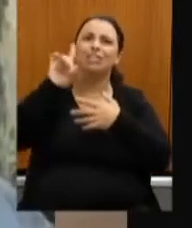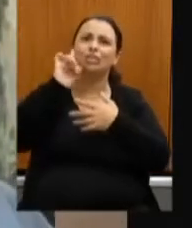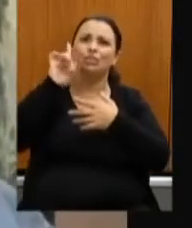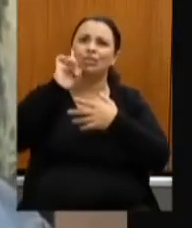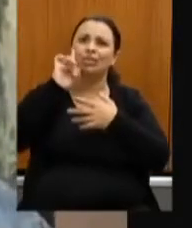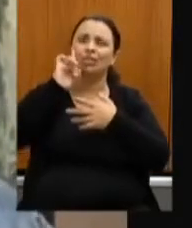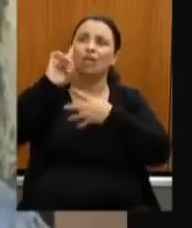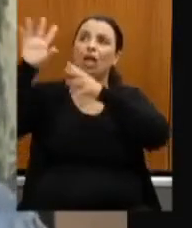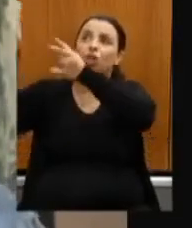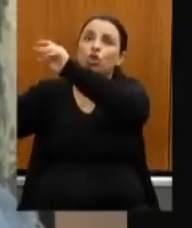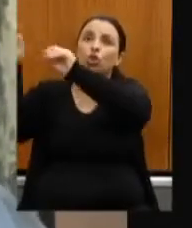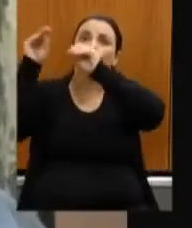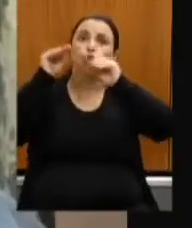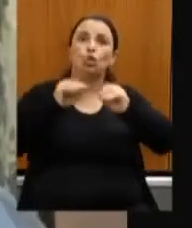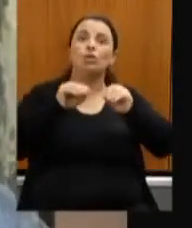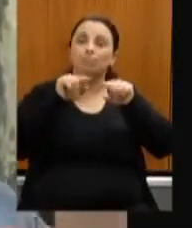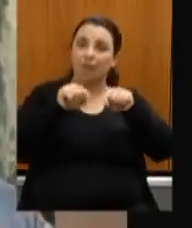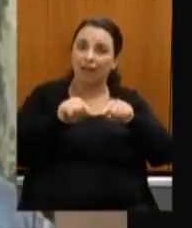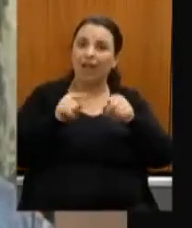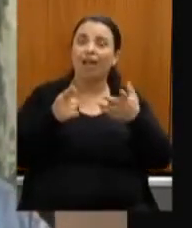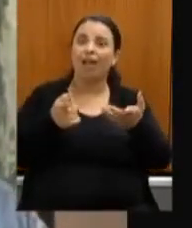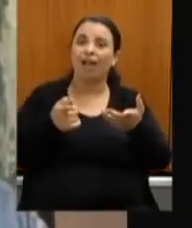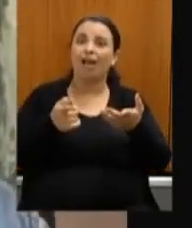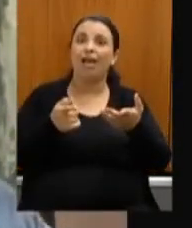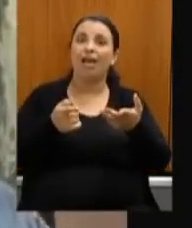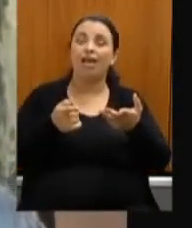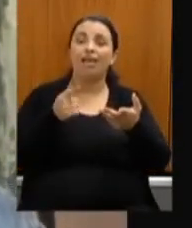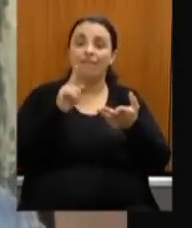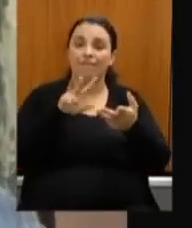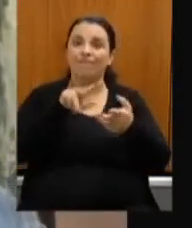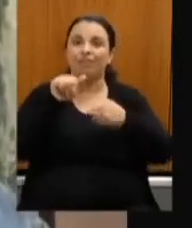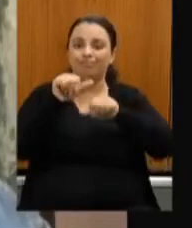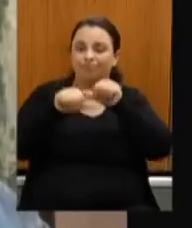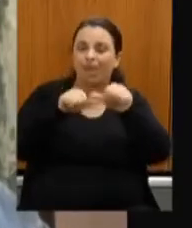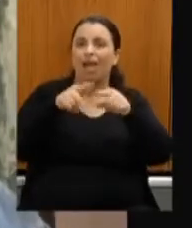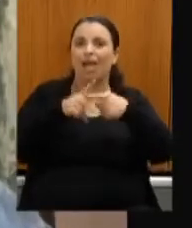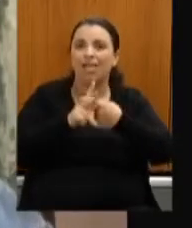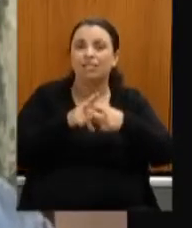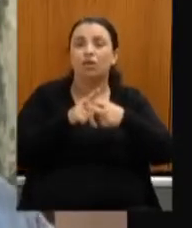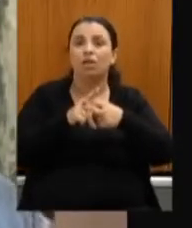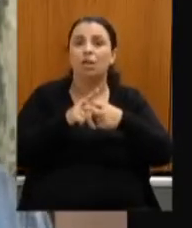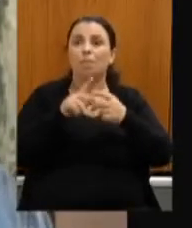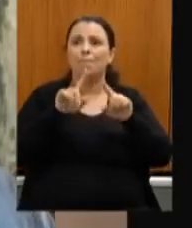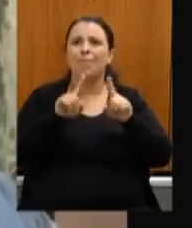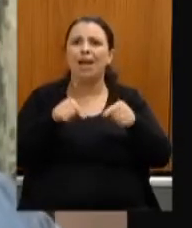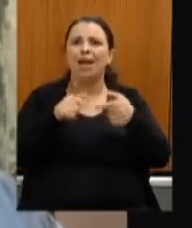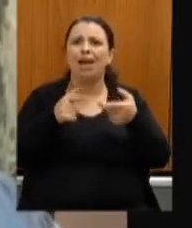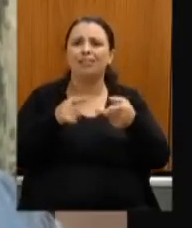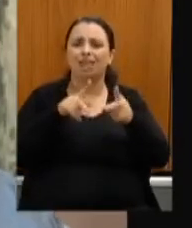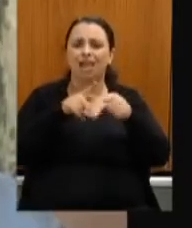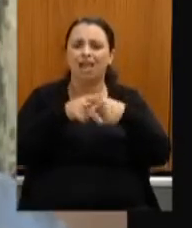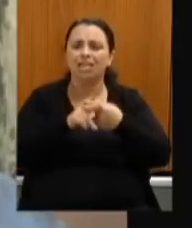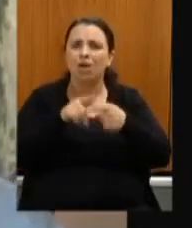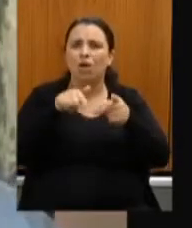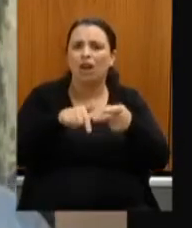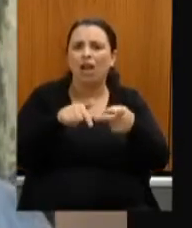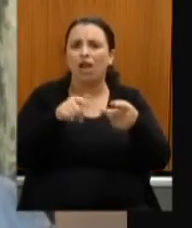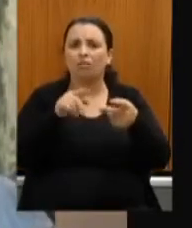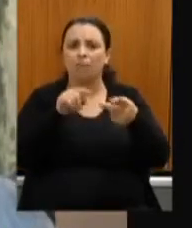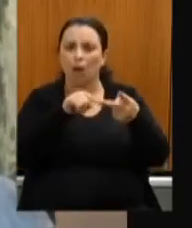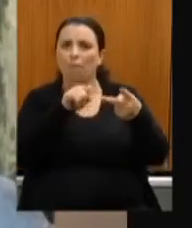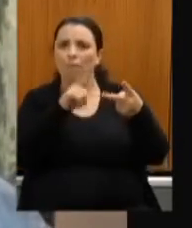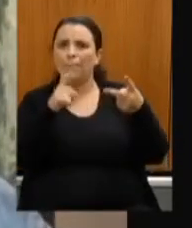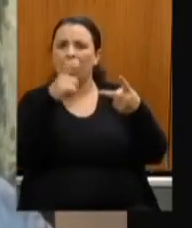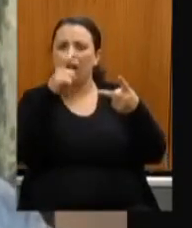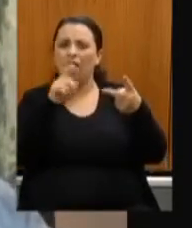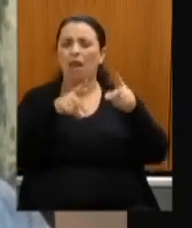e agora foi retirado das águas e vai ser restaurado mas não adianta você restaurar o Benjamin Guimarães se não criar